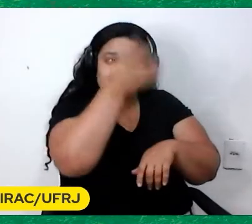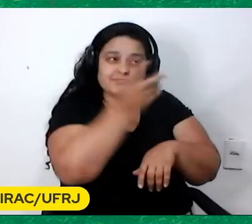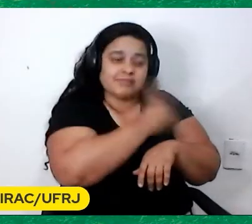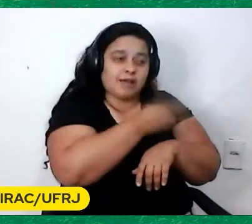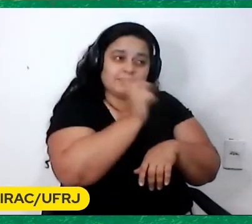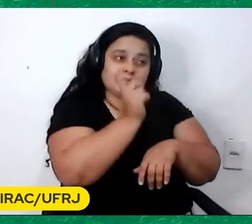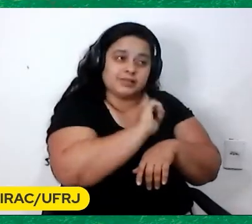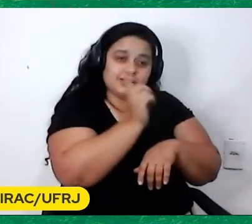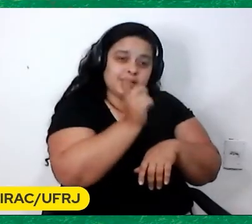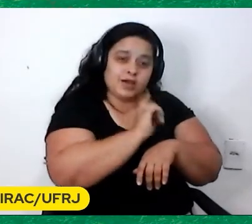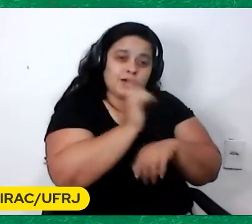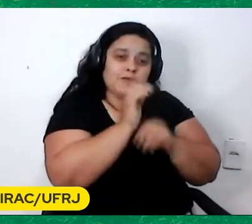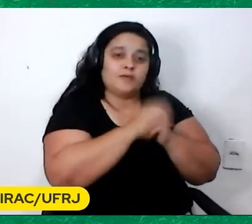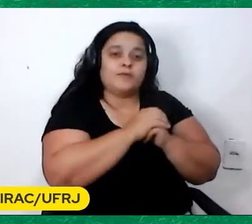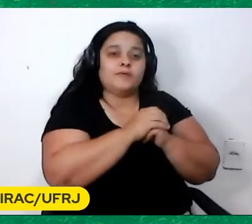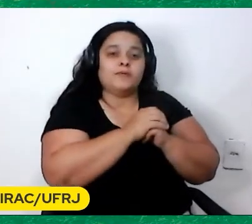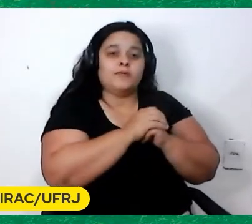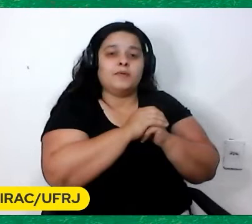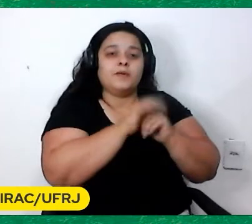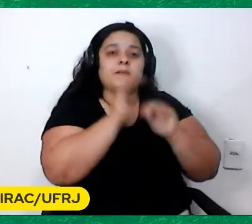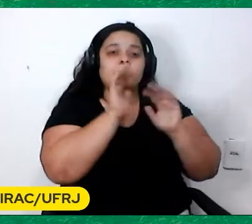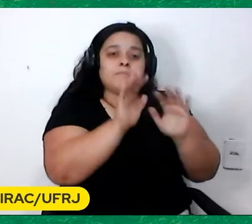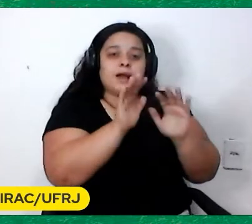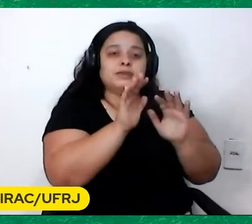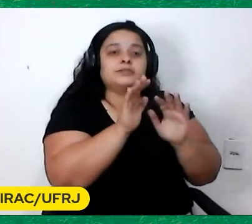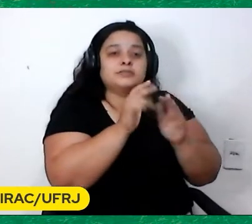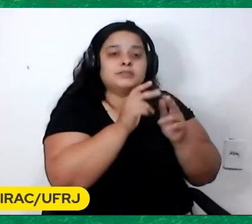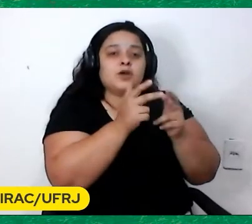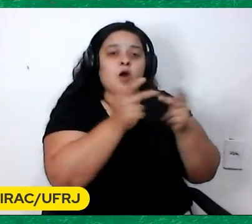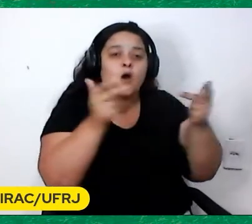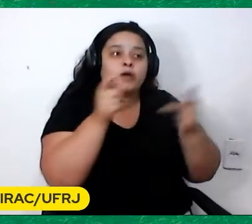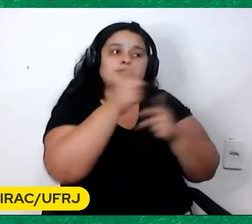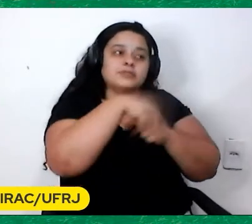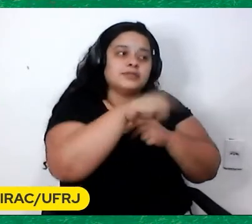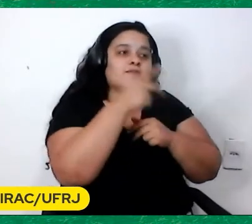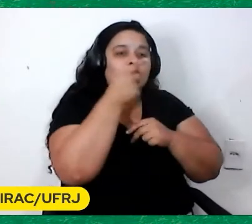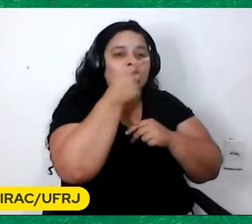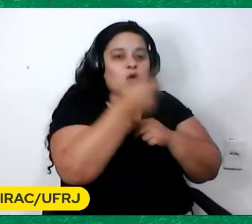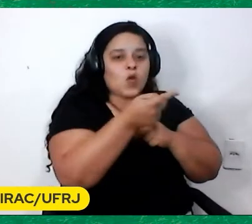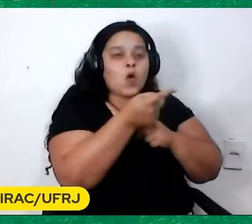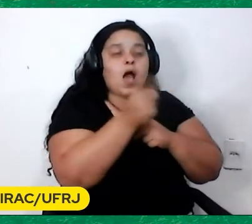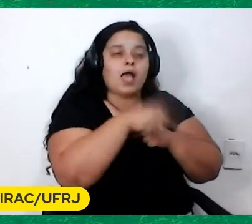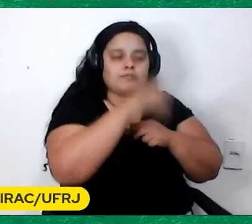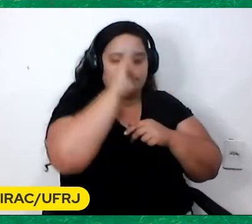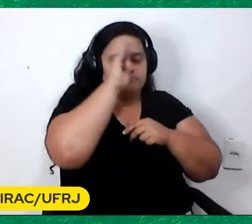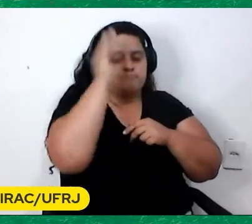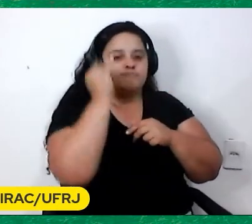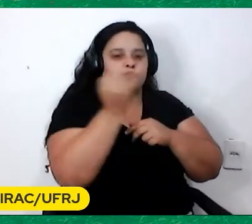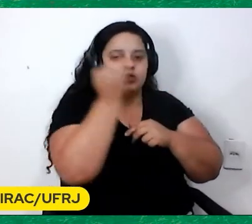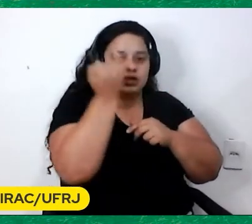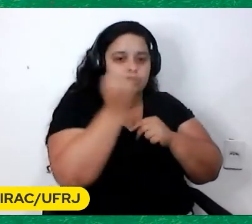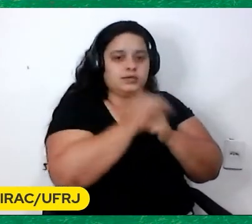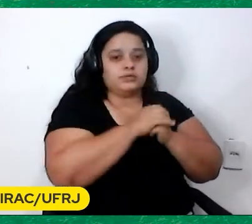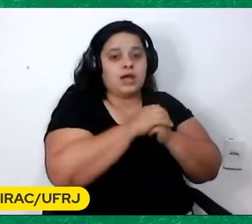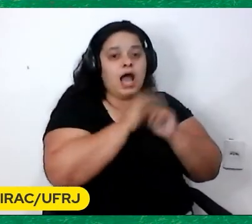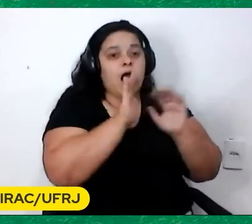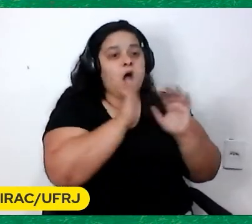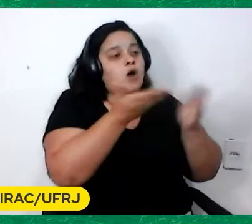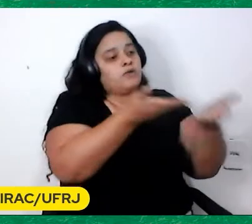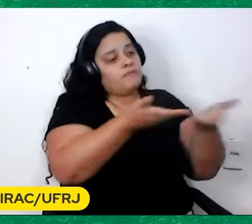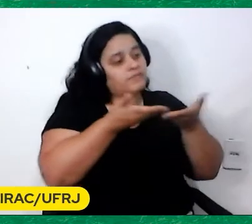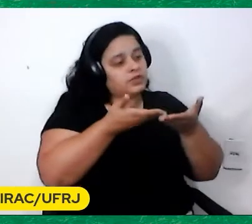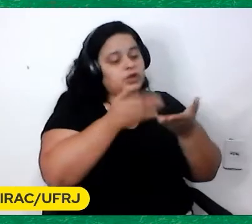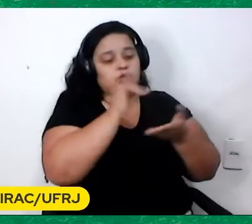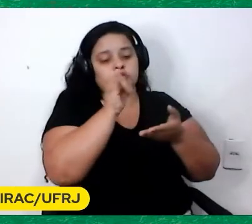Mas era esse amálgama Que você falou Que é uma coisa fundamental Bom, e agora eu convido O jornalista,